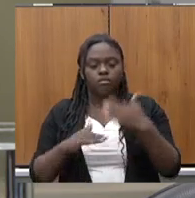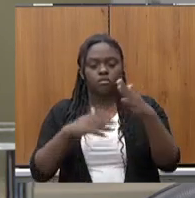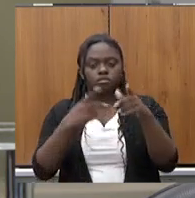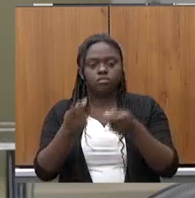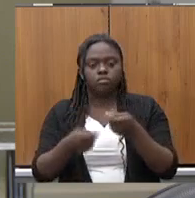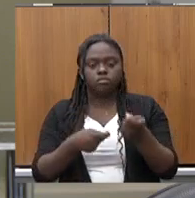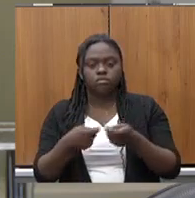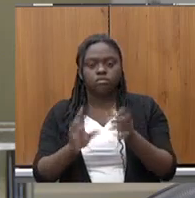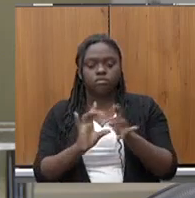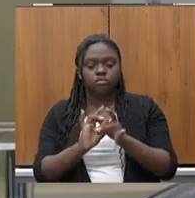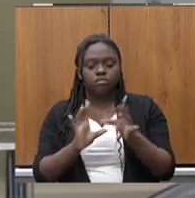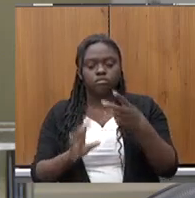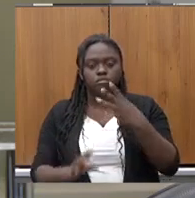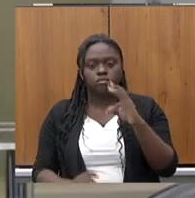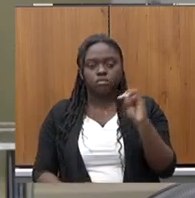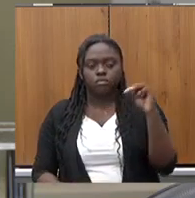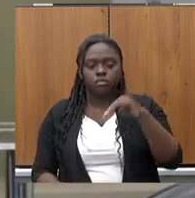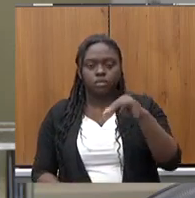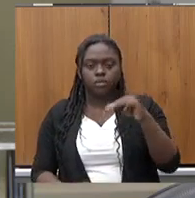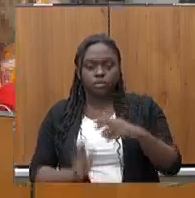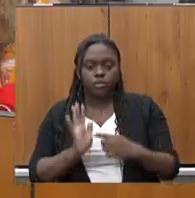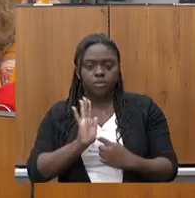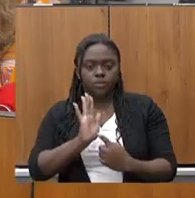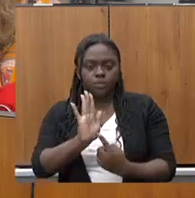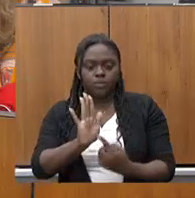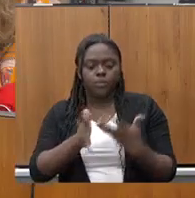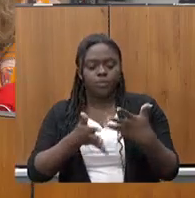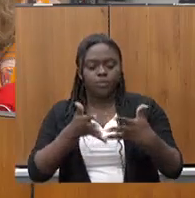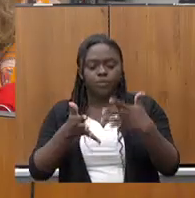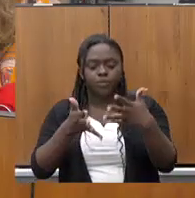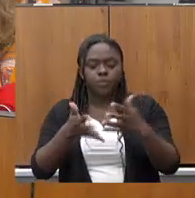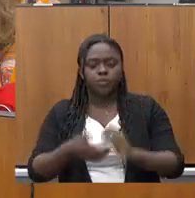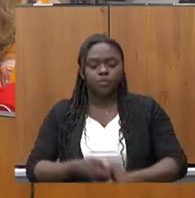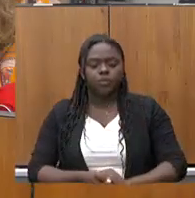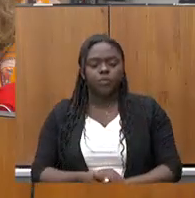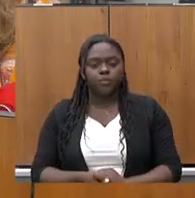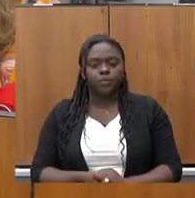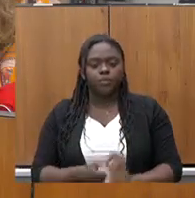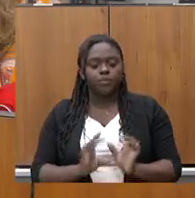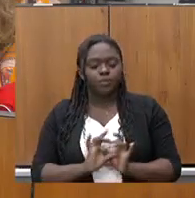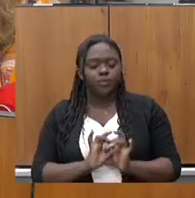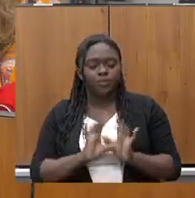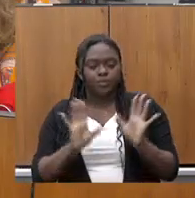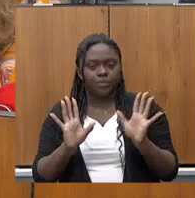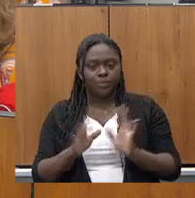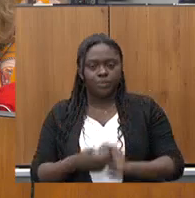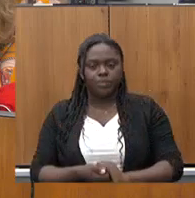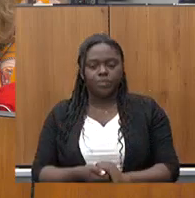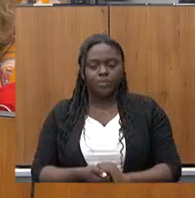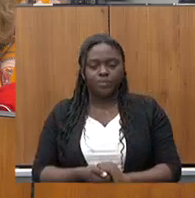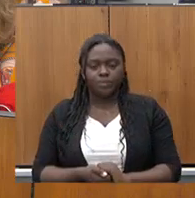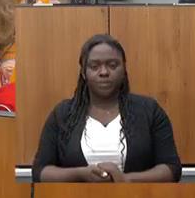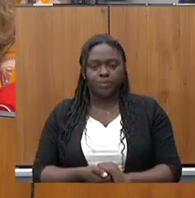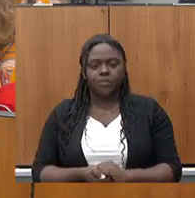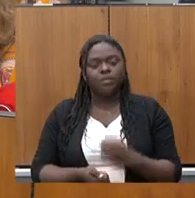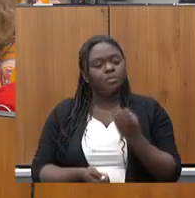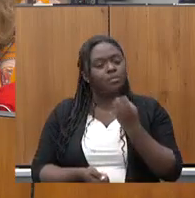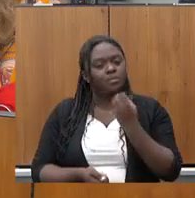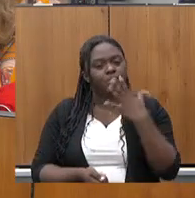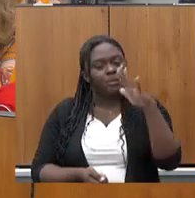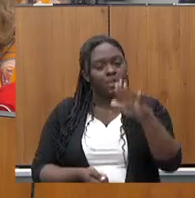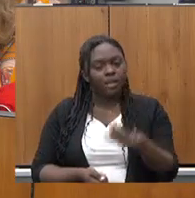até 30 minutos para a sua exposição. Secretário, fique à vontade. Boa tarde,